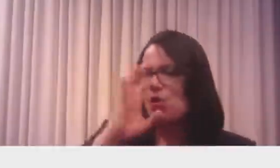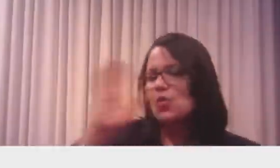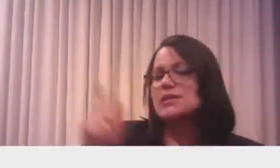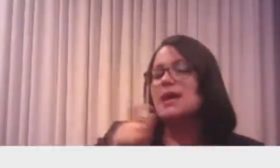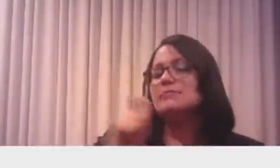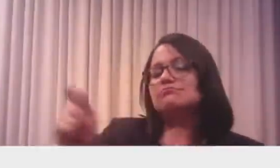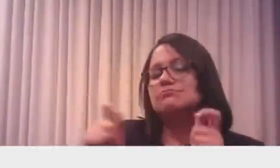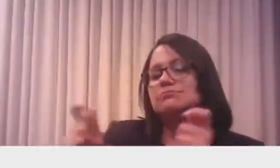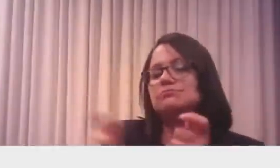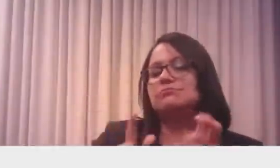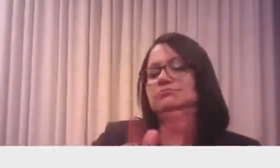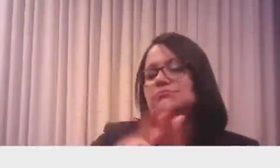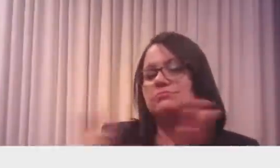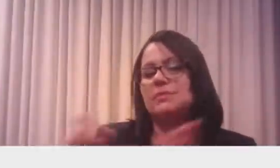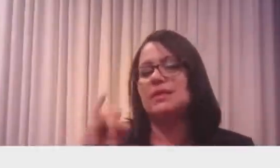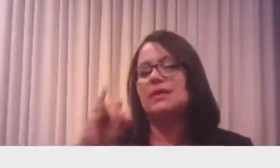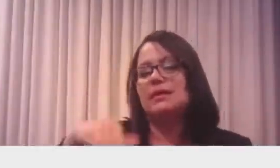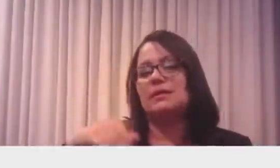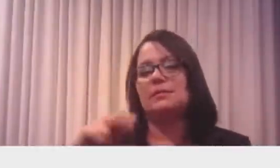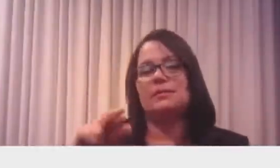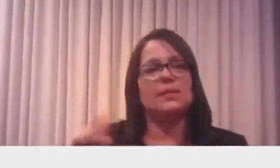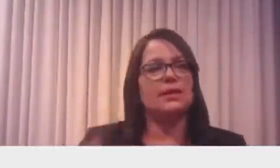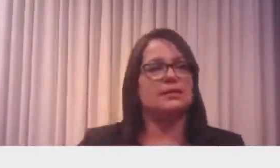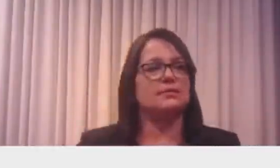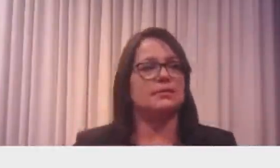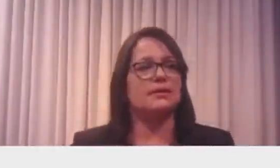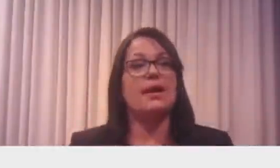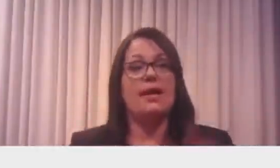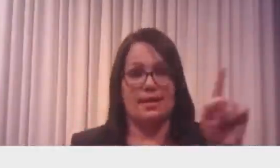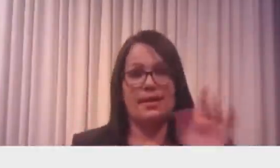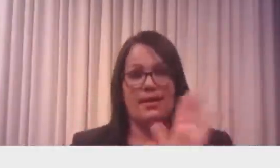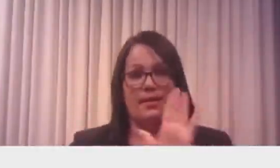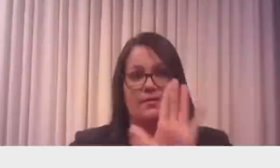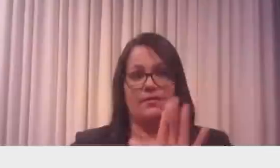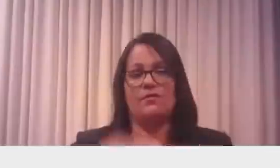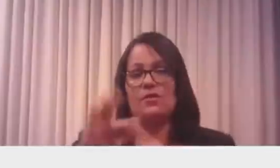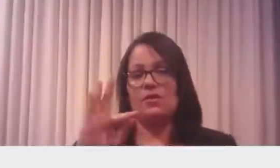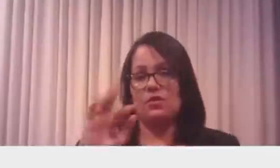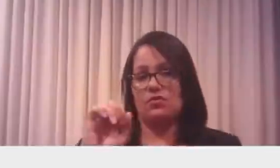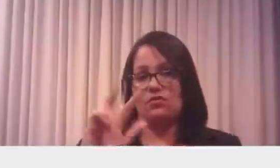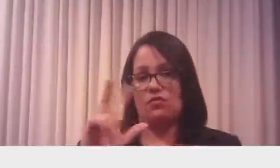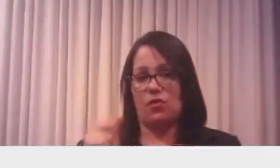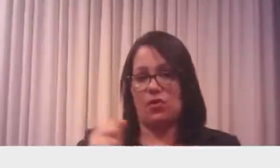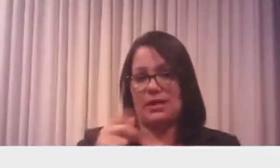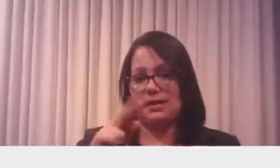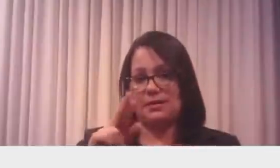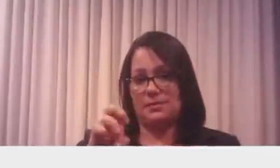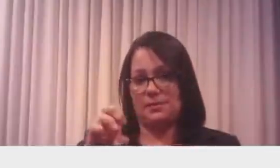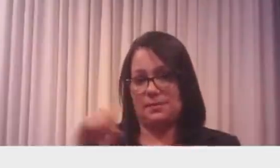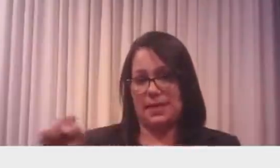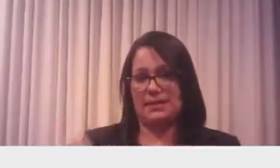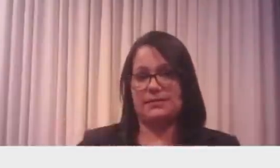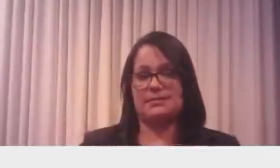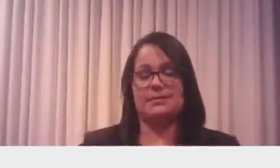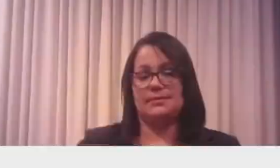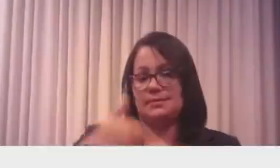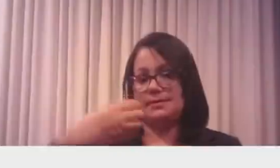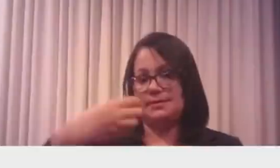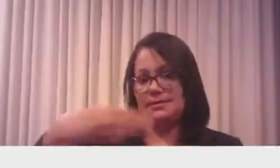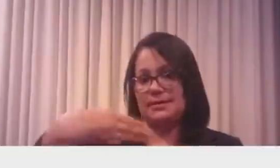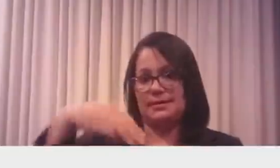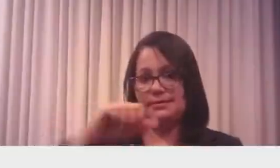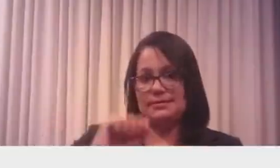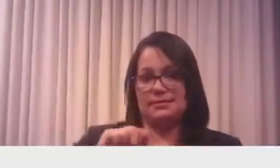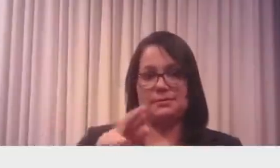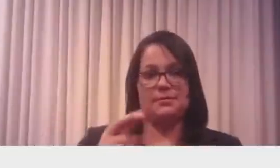Tá aqui, matéria da Folha Press, 13 de março desse ano. Após isenção de impostos federais,